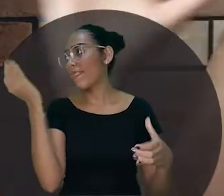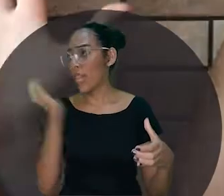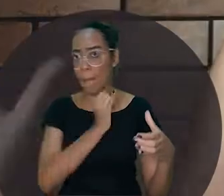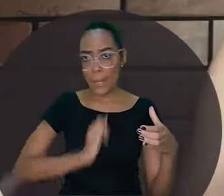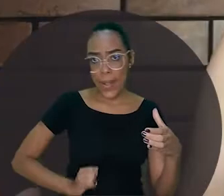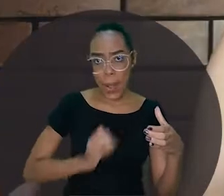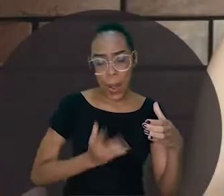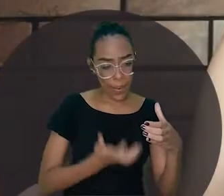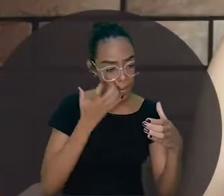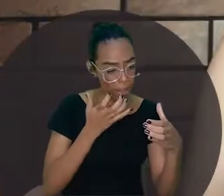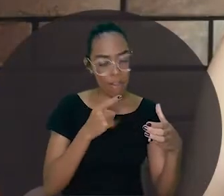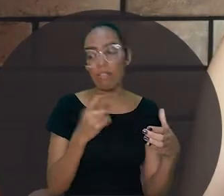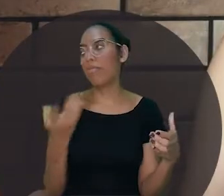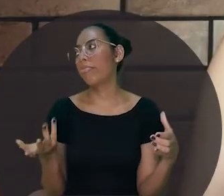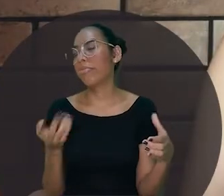bonita para o imperador.